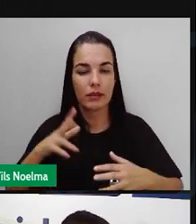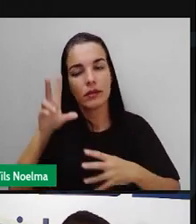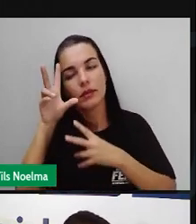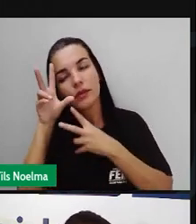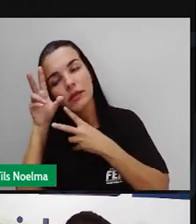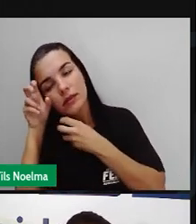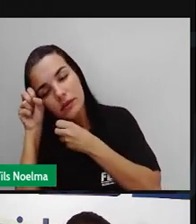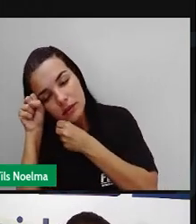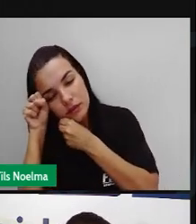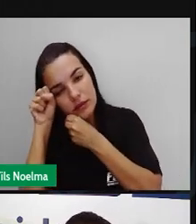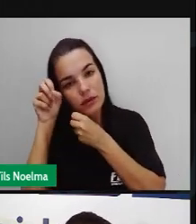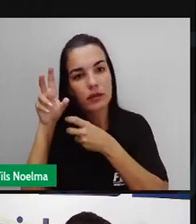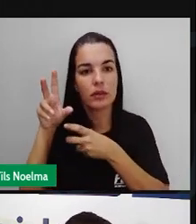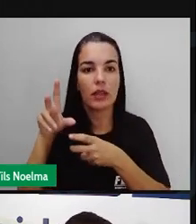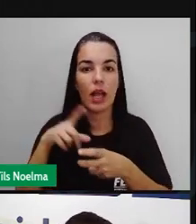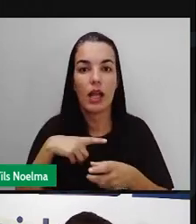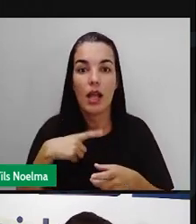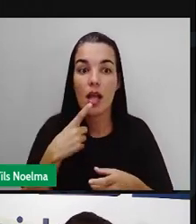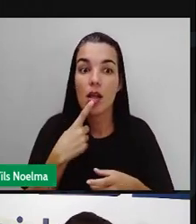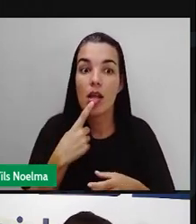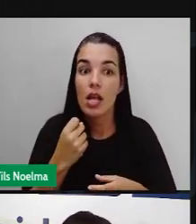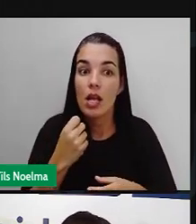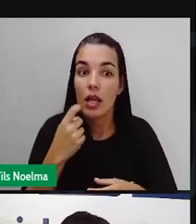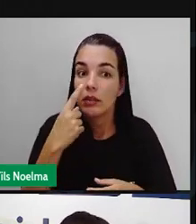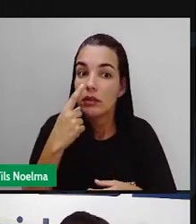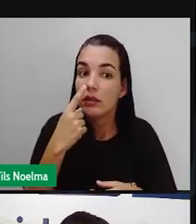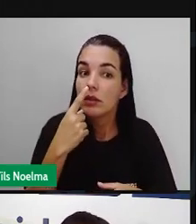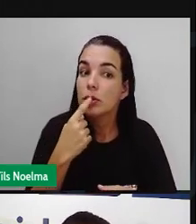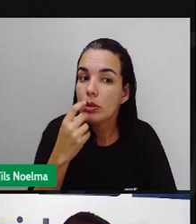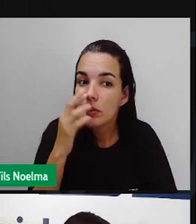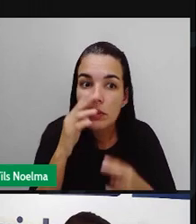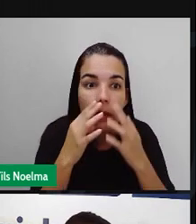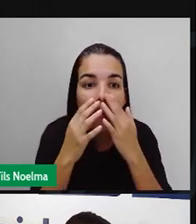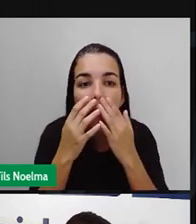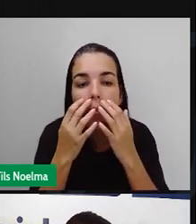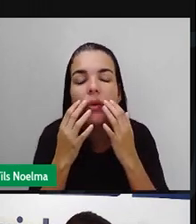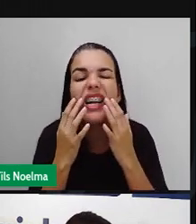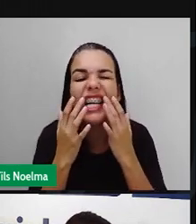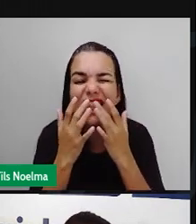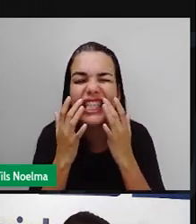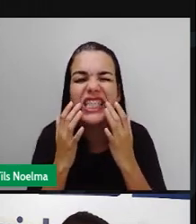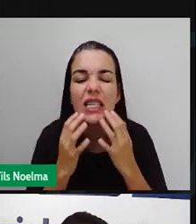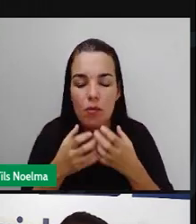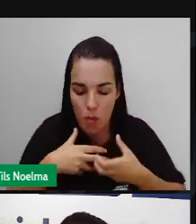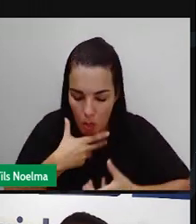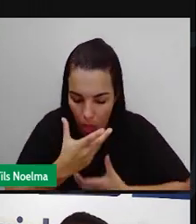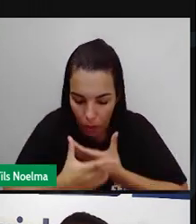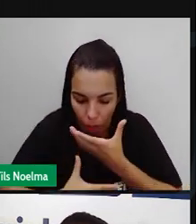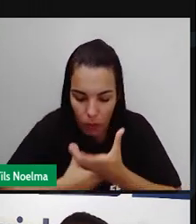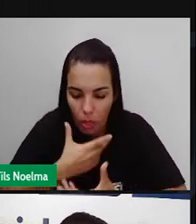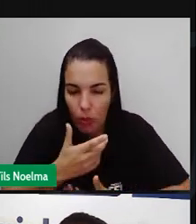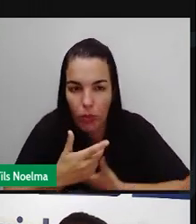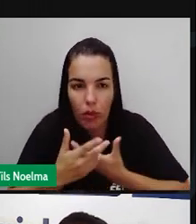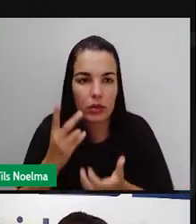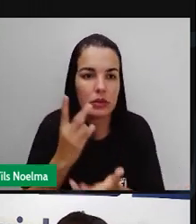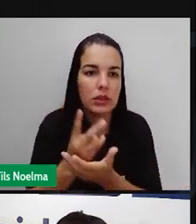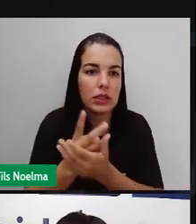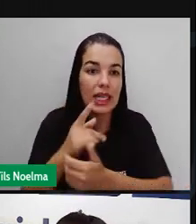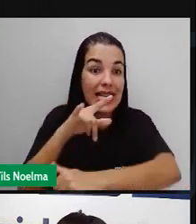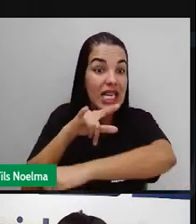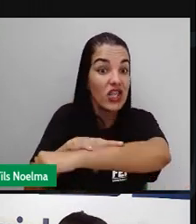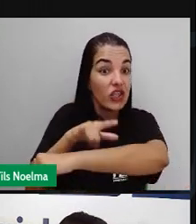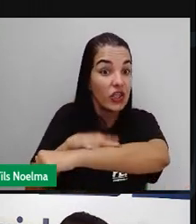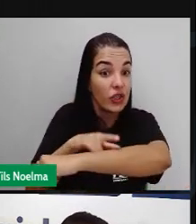sonolência, né? Sangramentos pelo nariz e gengiva, vômitos persistentes e urina com